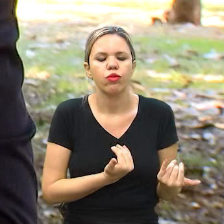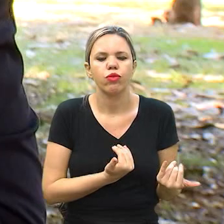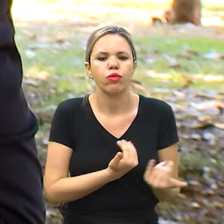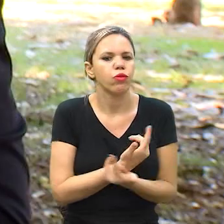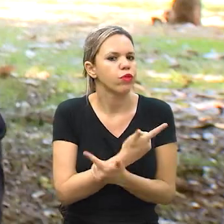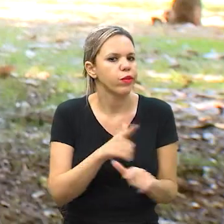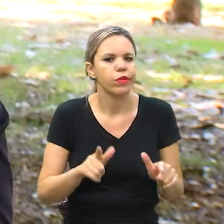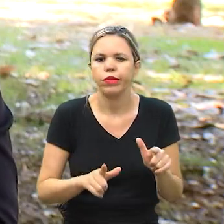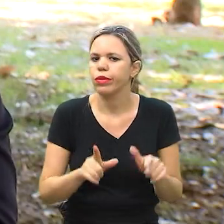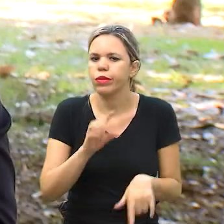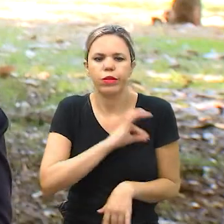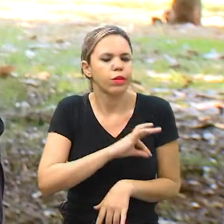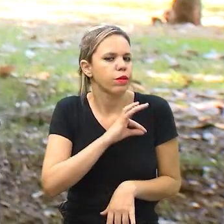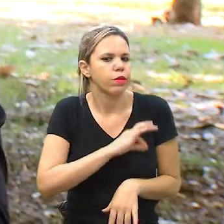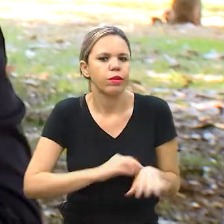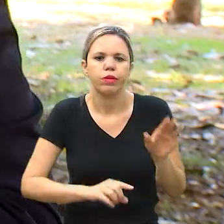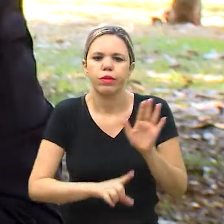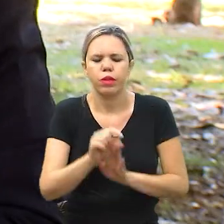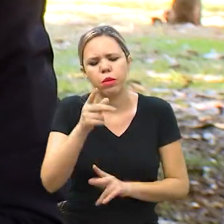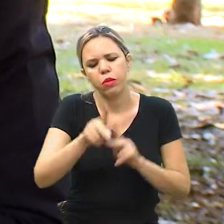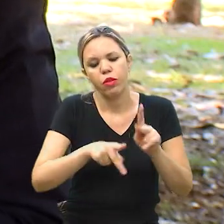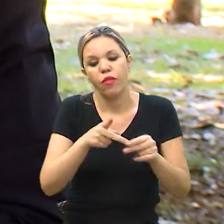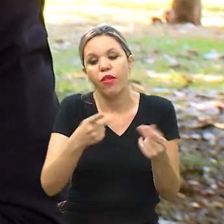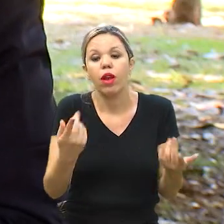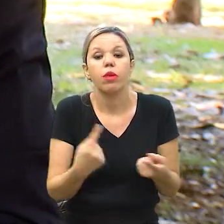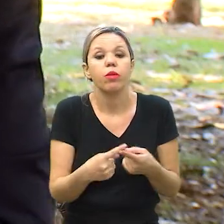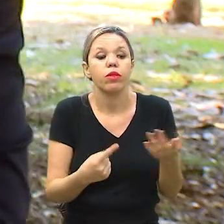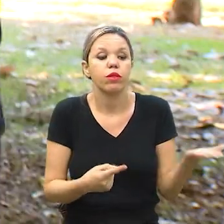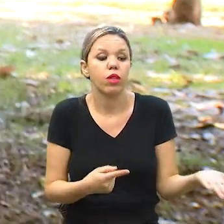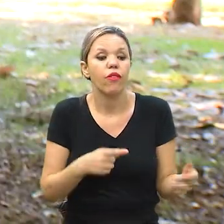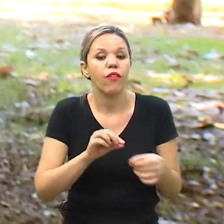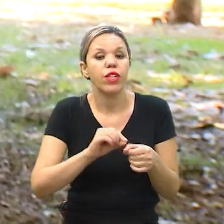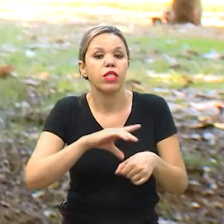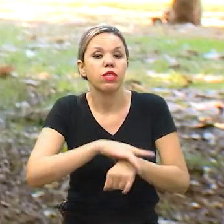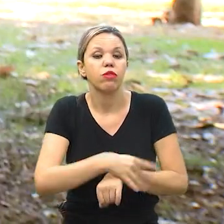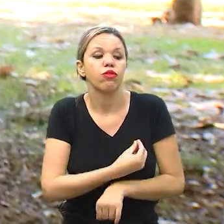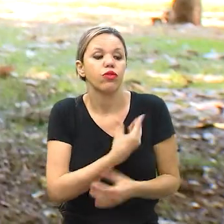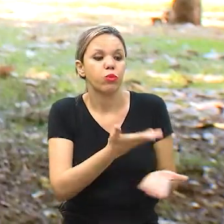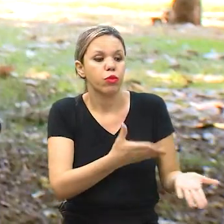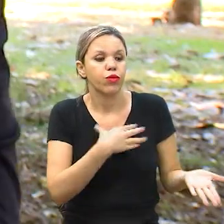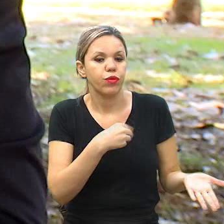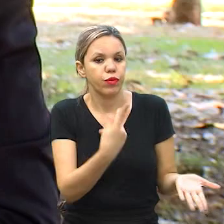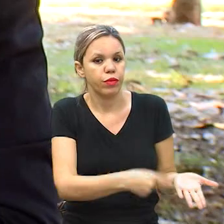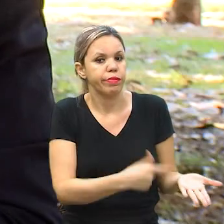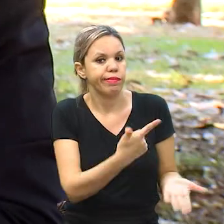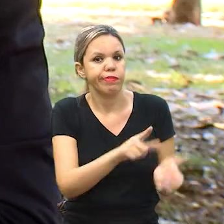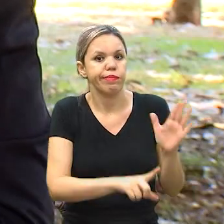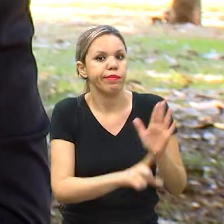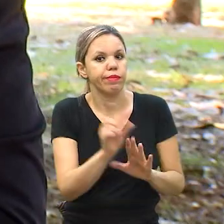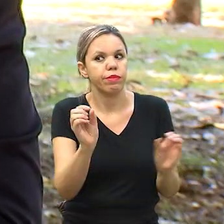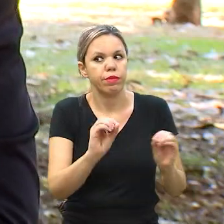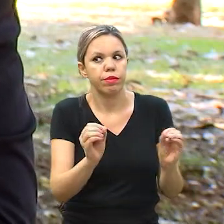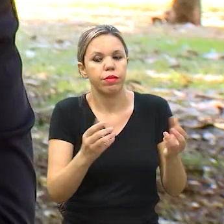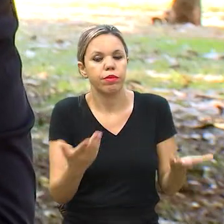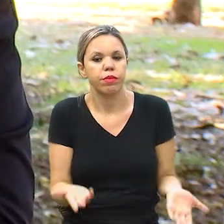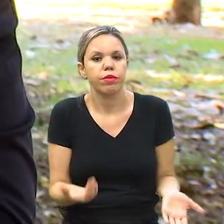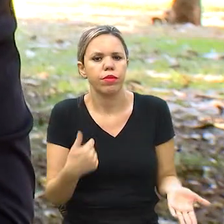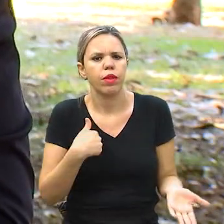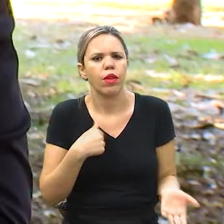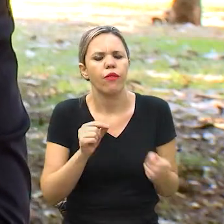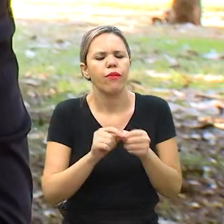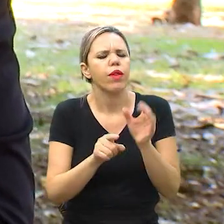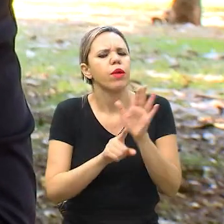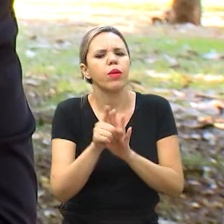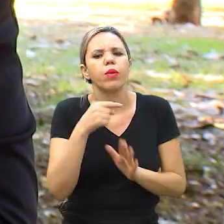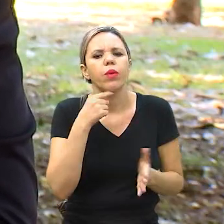não tem receita, ele não gera receita. As pessoas falam assim, por que eu faria um seguro para o meu filho, por exemplo, que não gera receita? E aí, eu faço